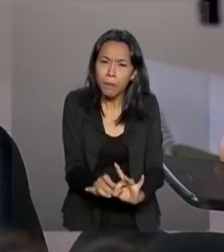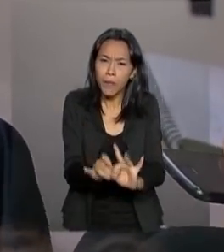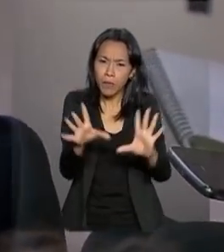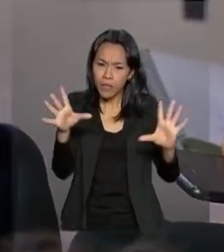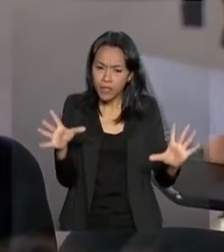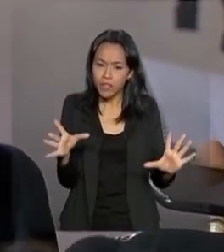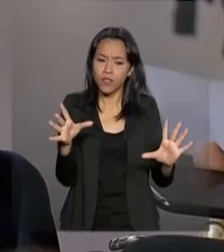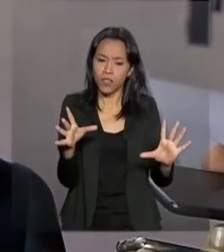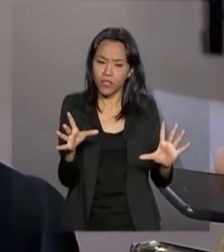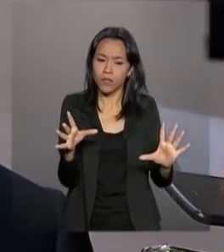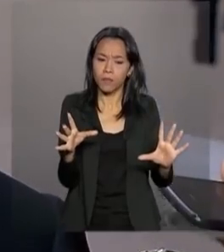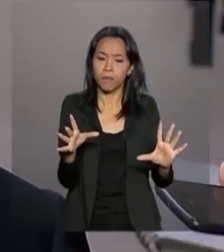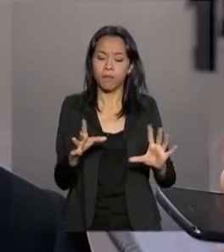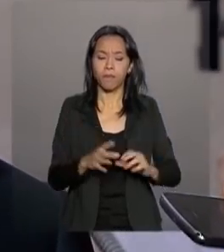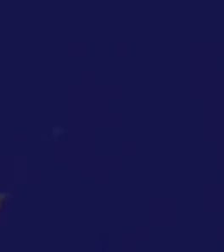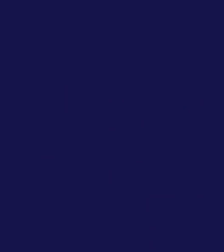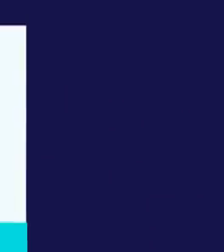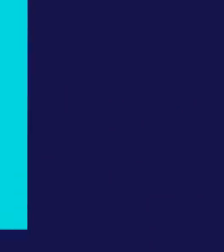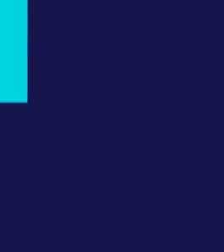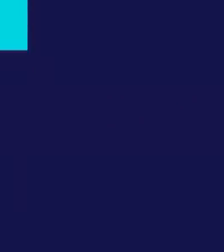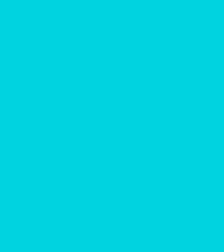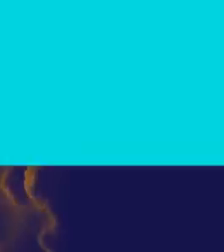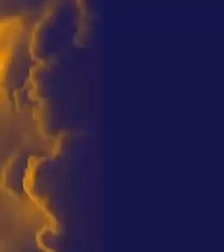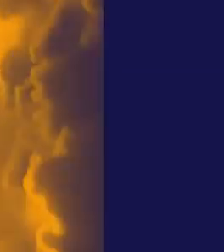milagro no desierto do norte de Chile.